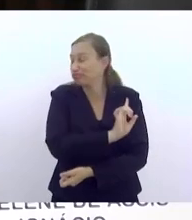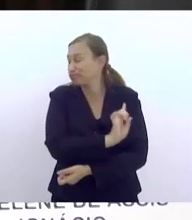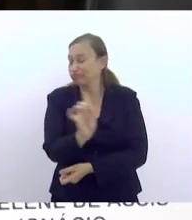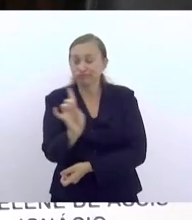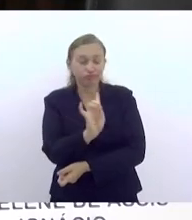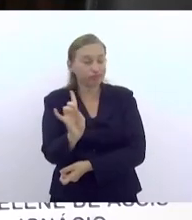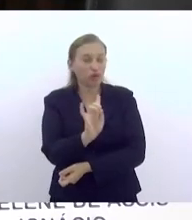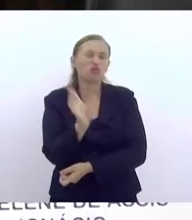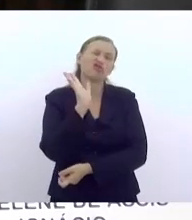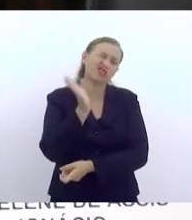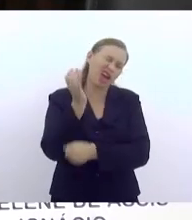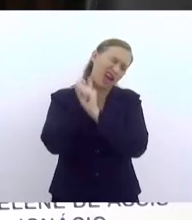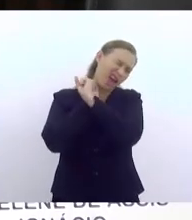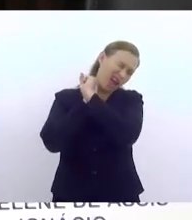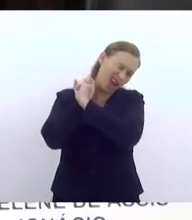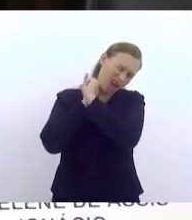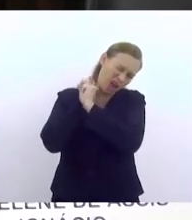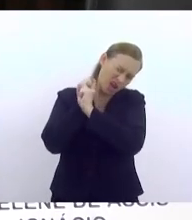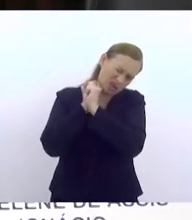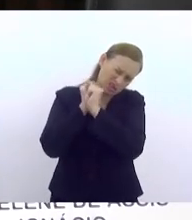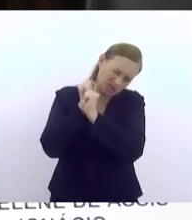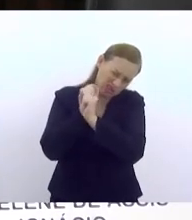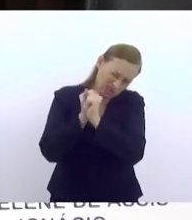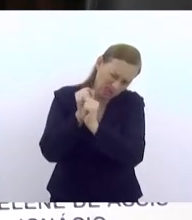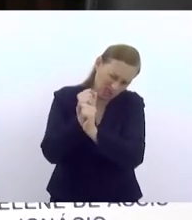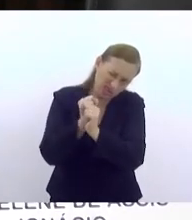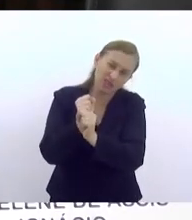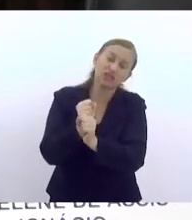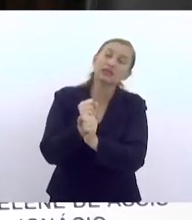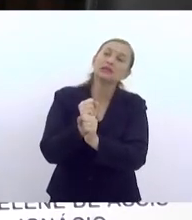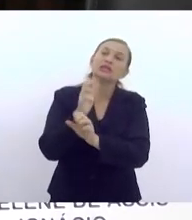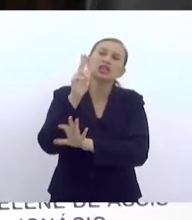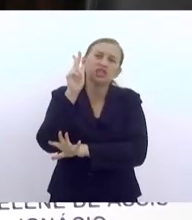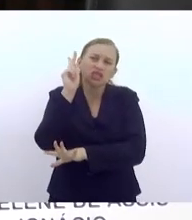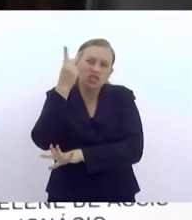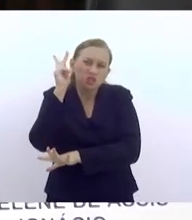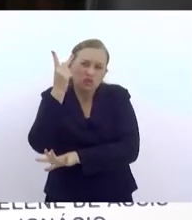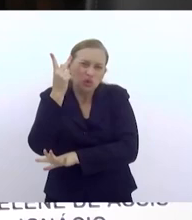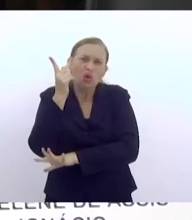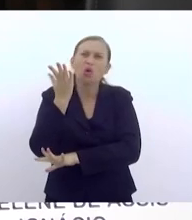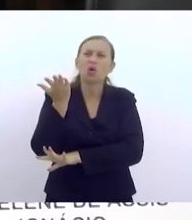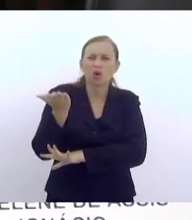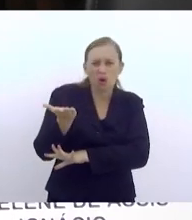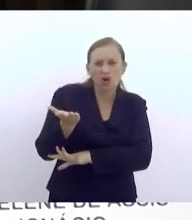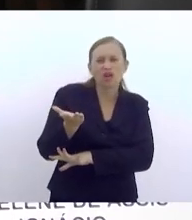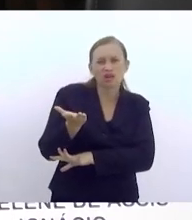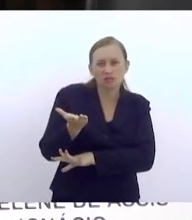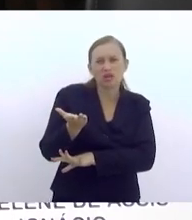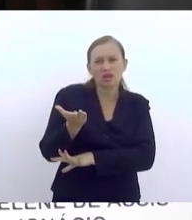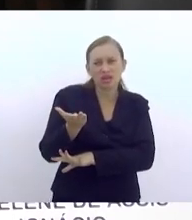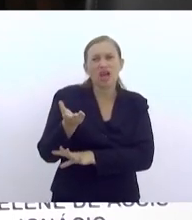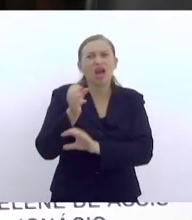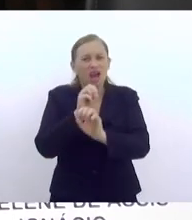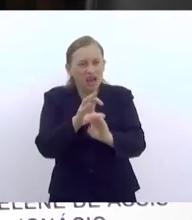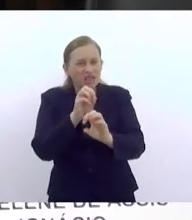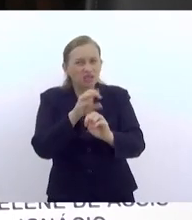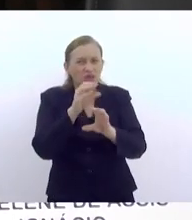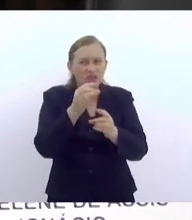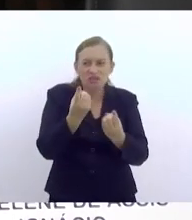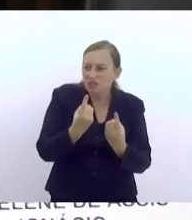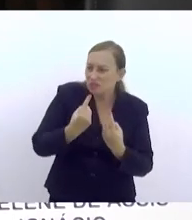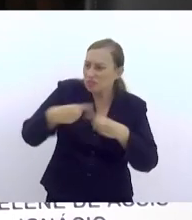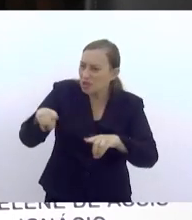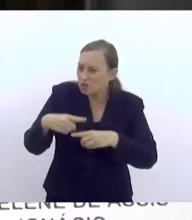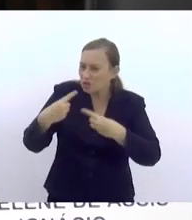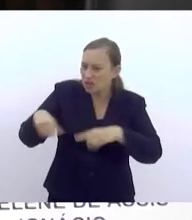ela já teve início há algum tempo, historicamente, a educação vem sendo atacada em